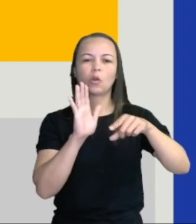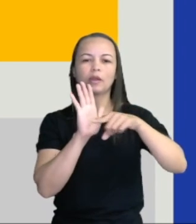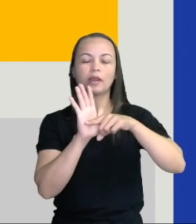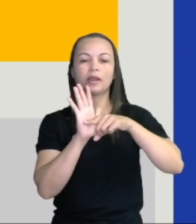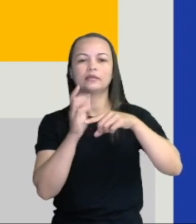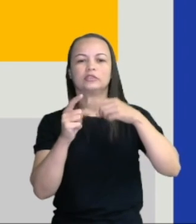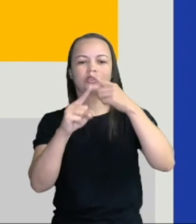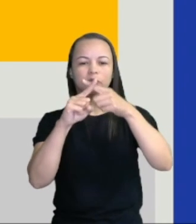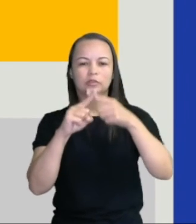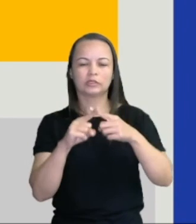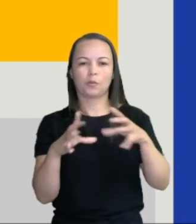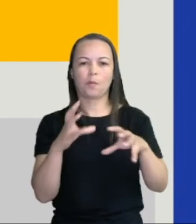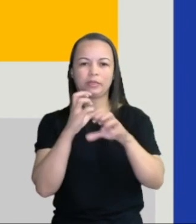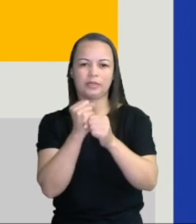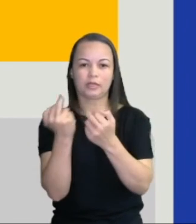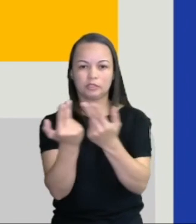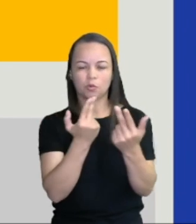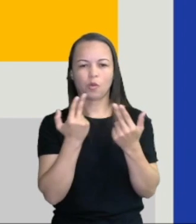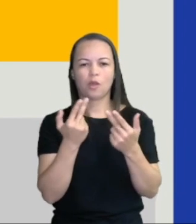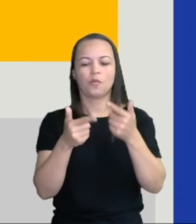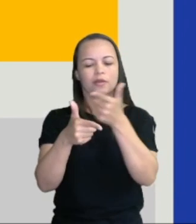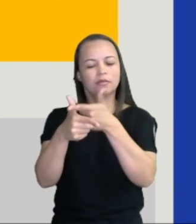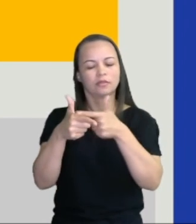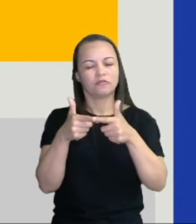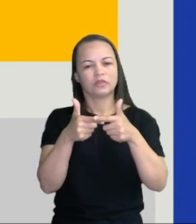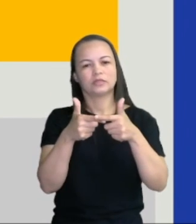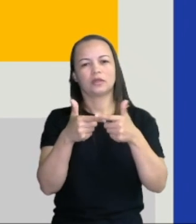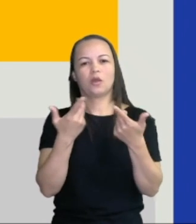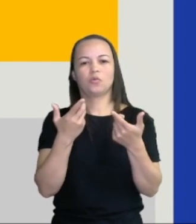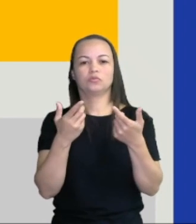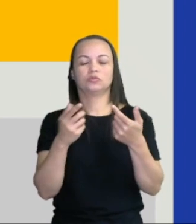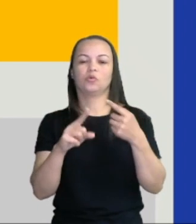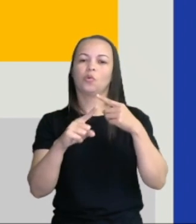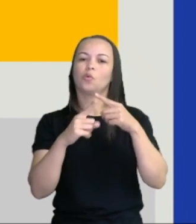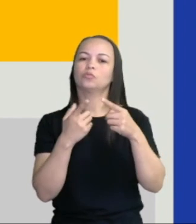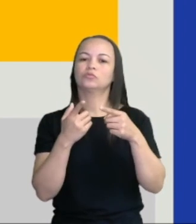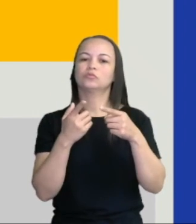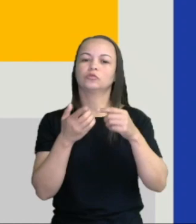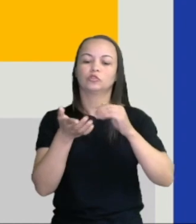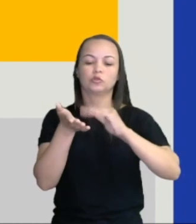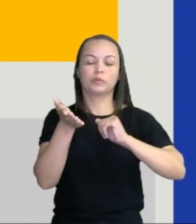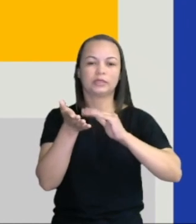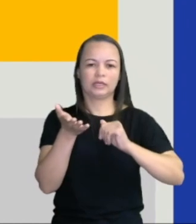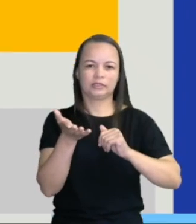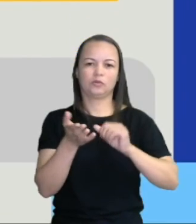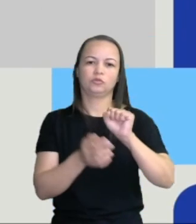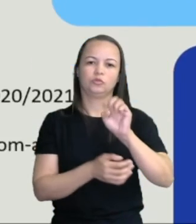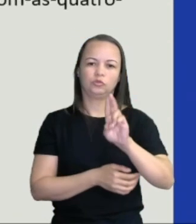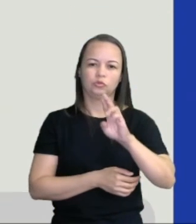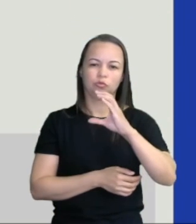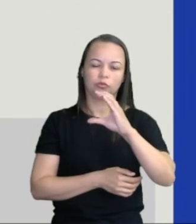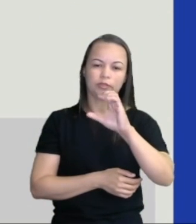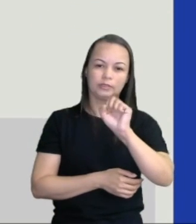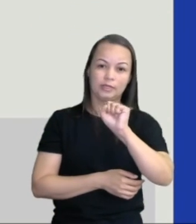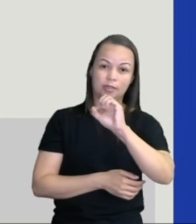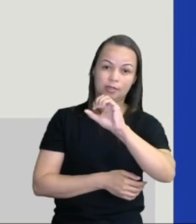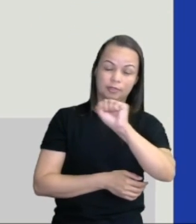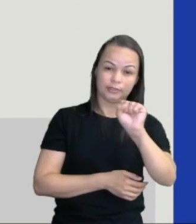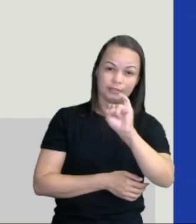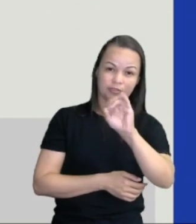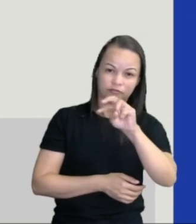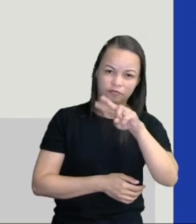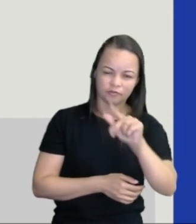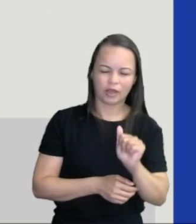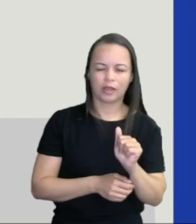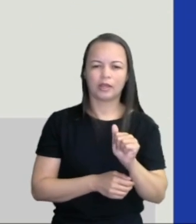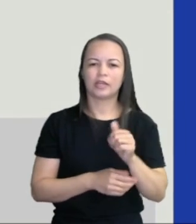multiplicação com soma de parceiras iguais e divisão com subtrações sucessivas. Beleza? Que coisa boa. Nossas